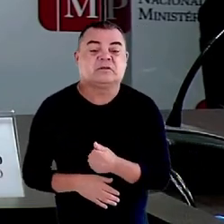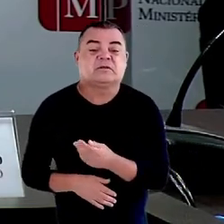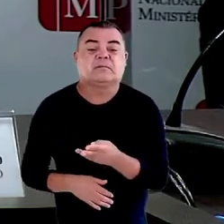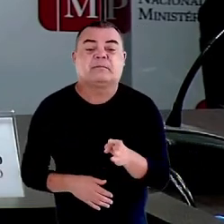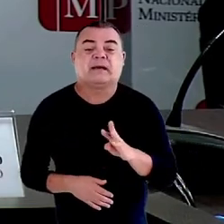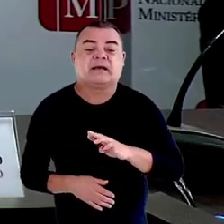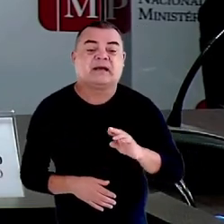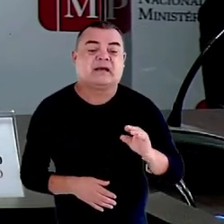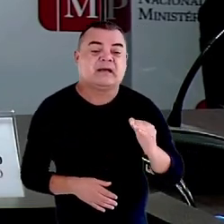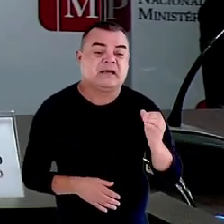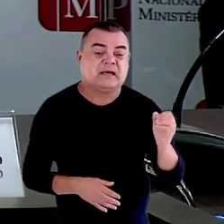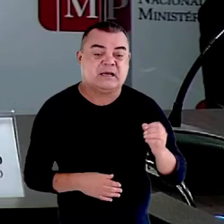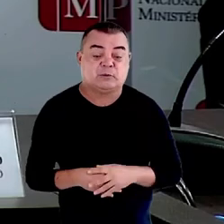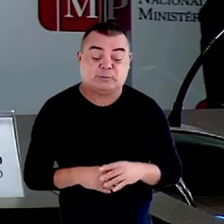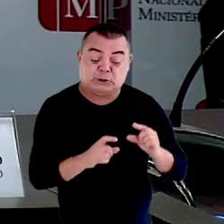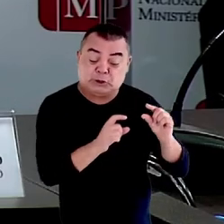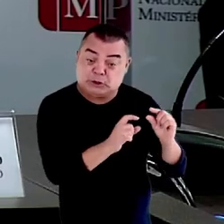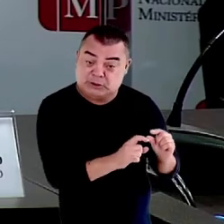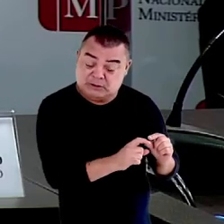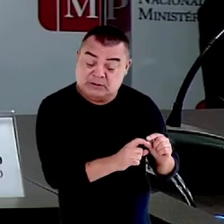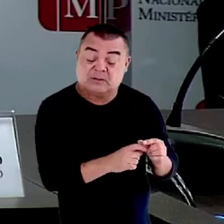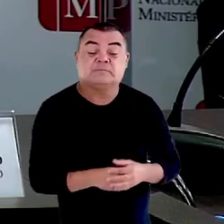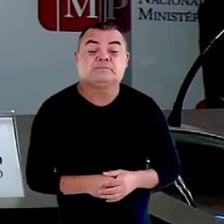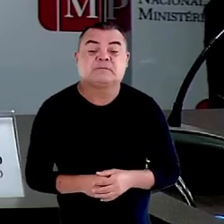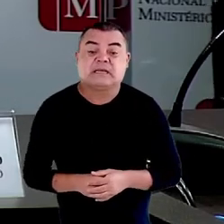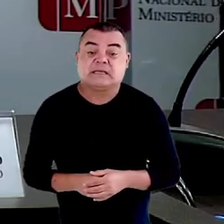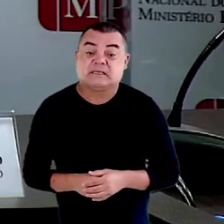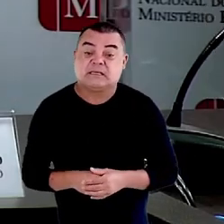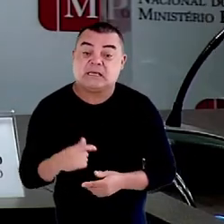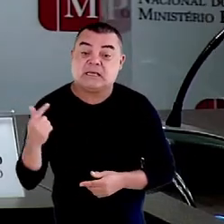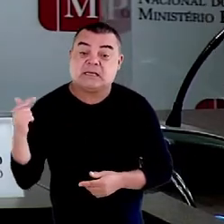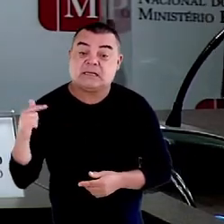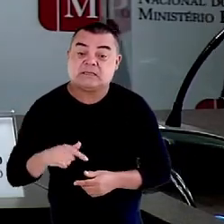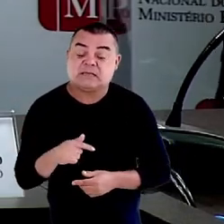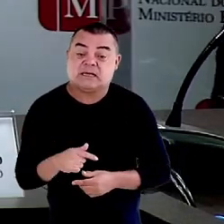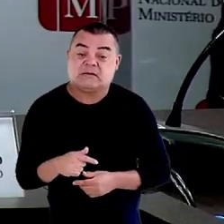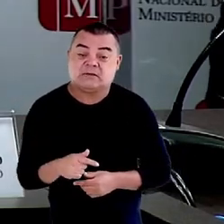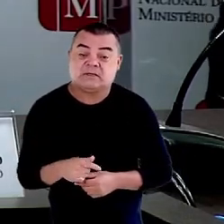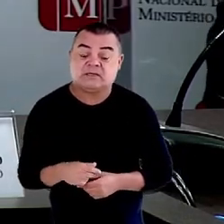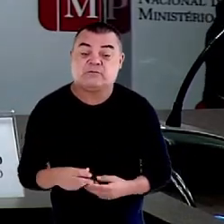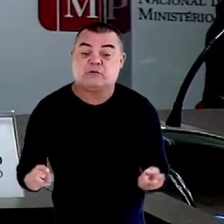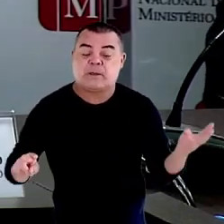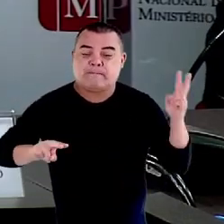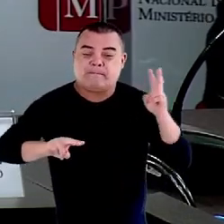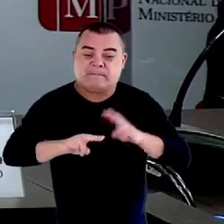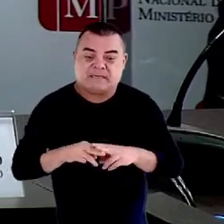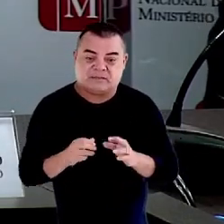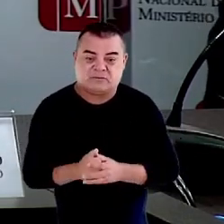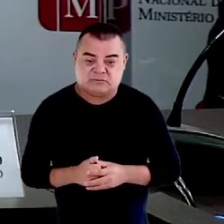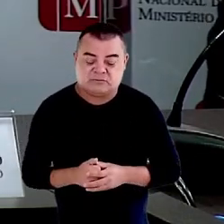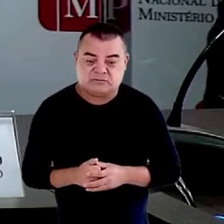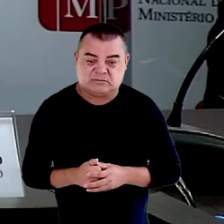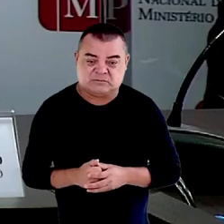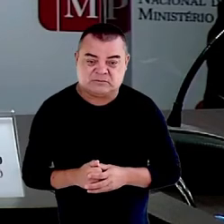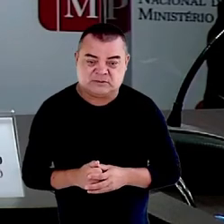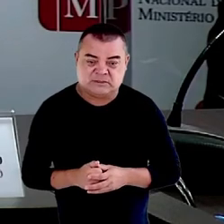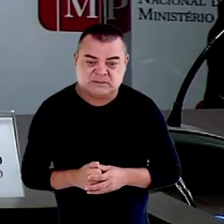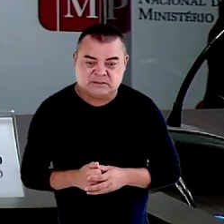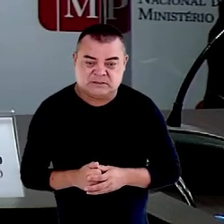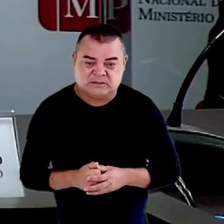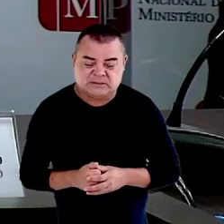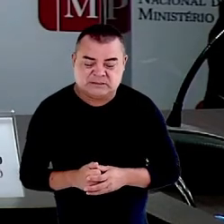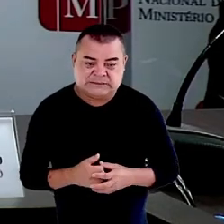era na periferia de uma pequenina cidade e ele estava, foi preso ali lutando desesperadamente